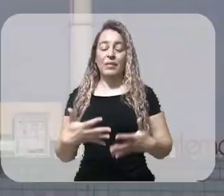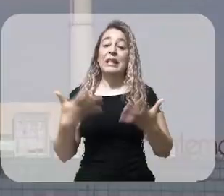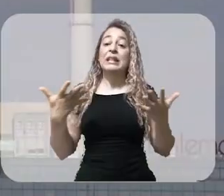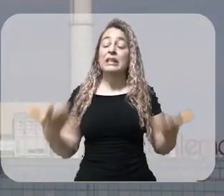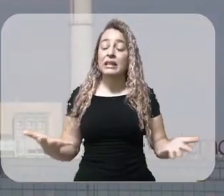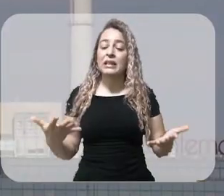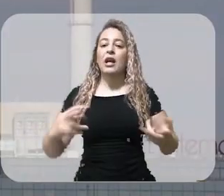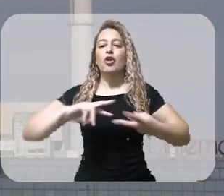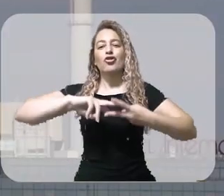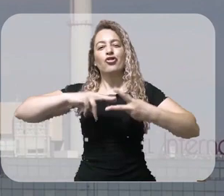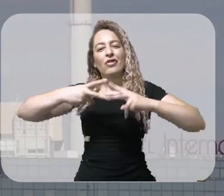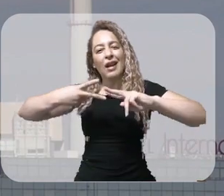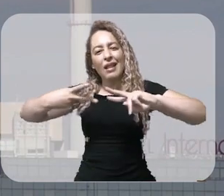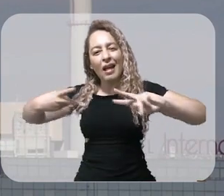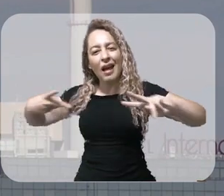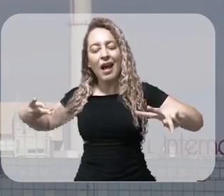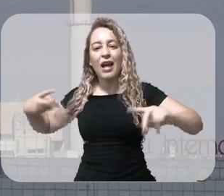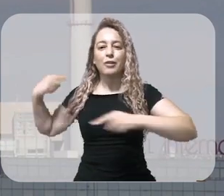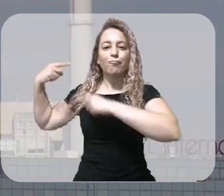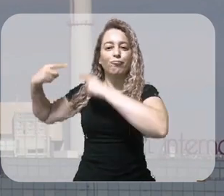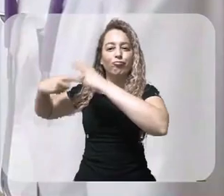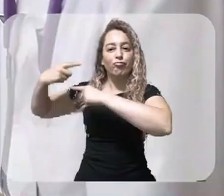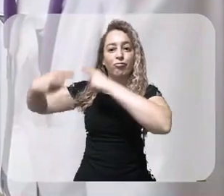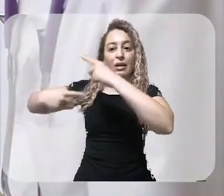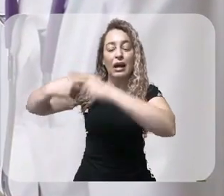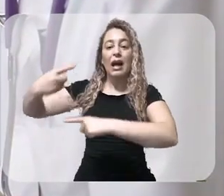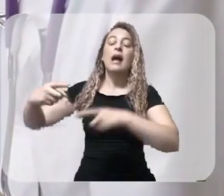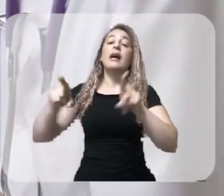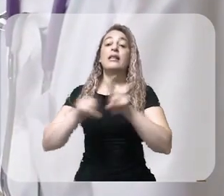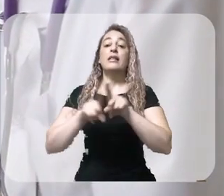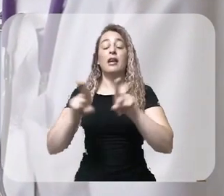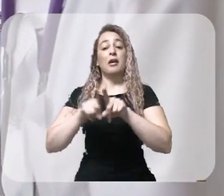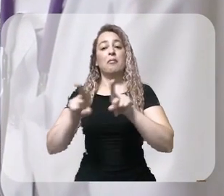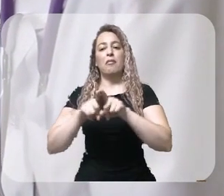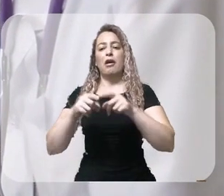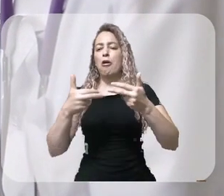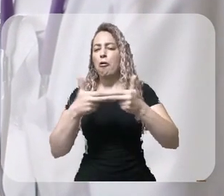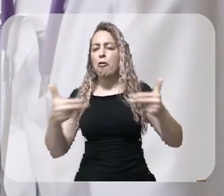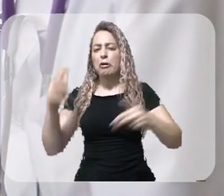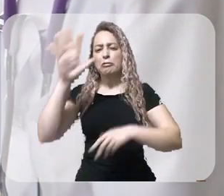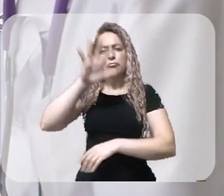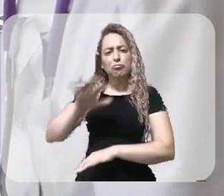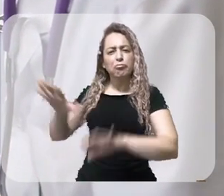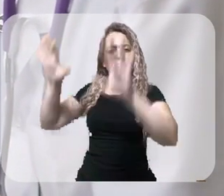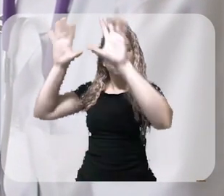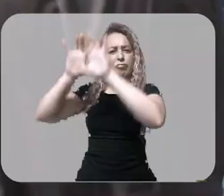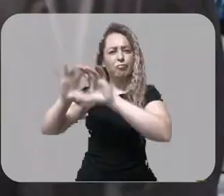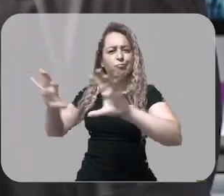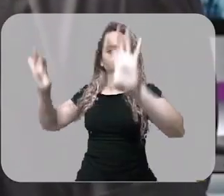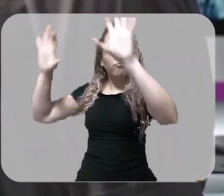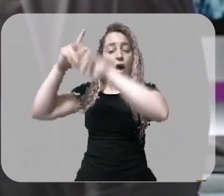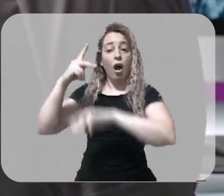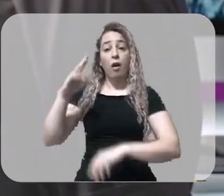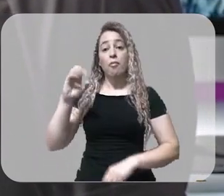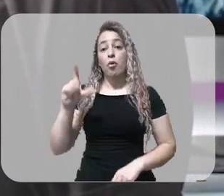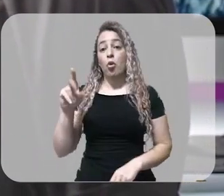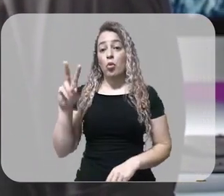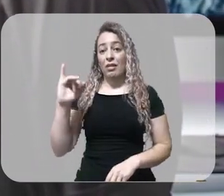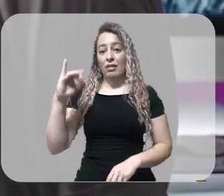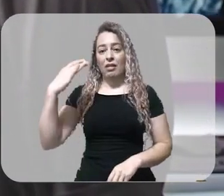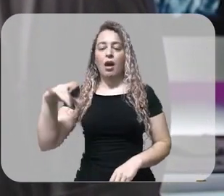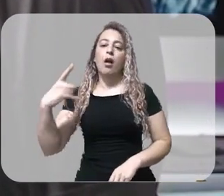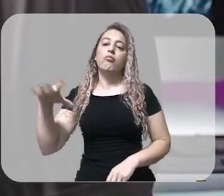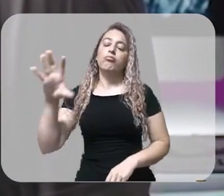ambientais, como a poluição, são as causas mais prováveis. Entender o funcionamento do cérebro do autista é um grande